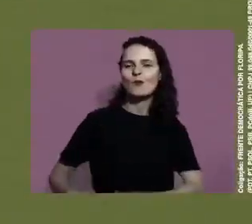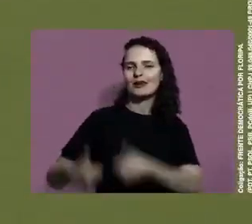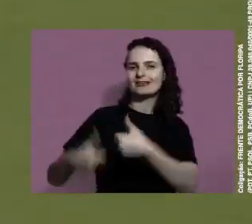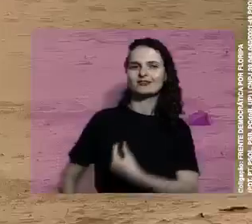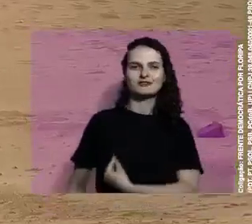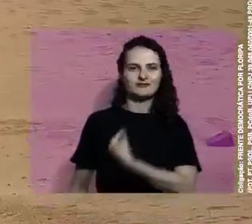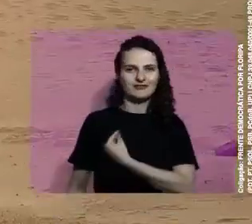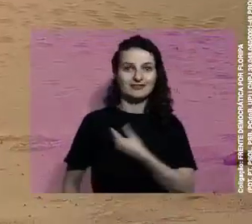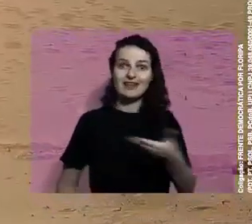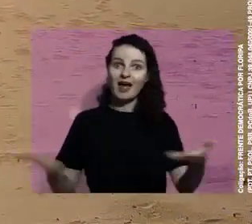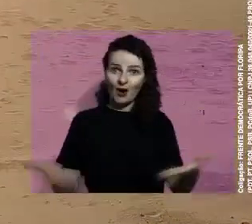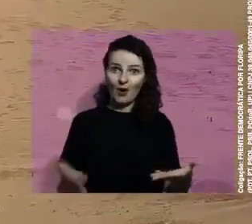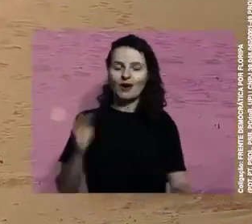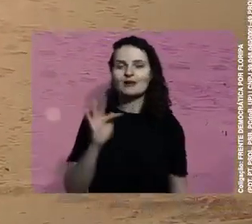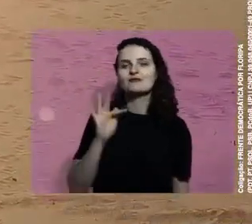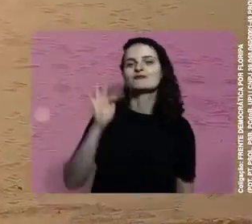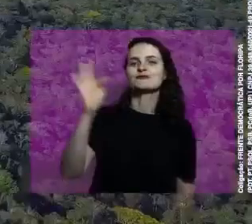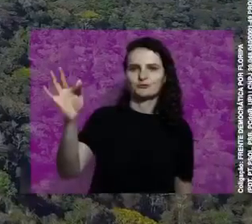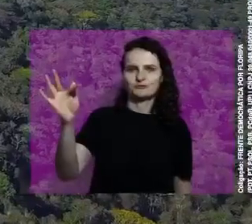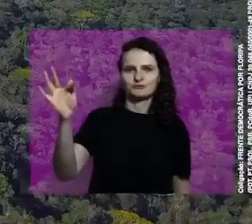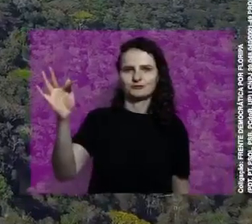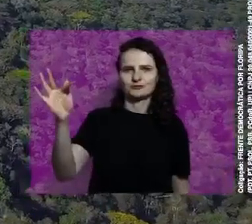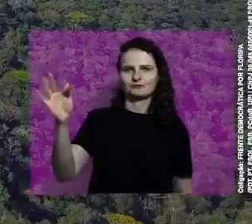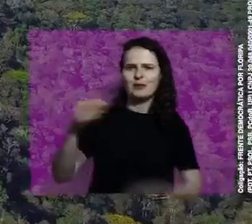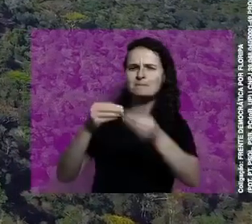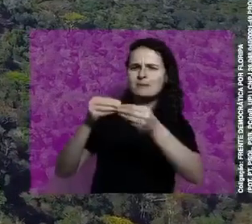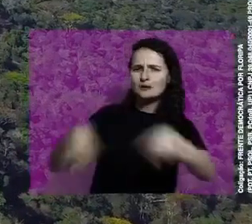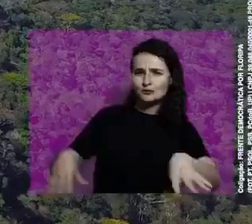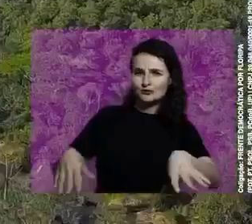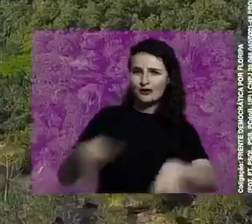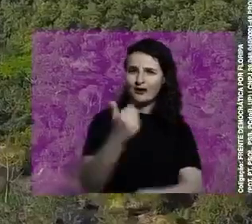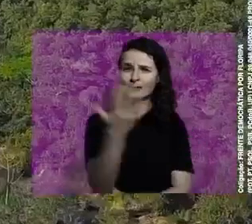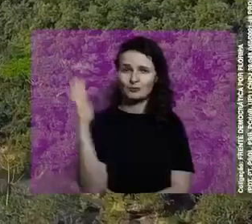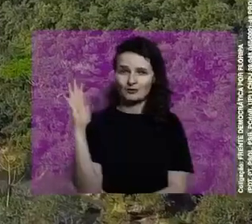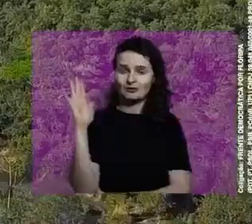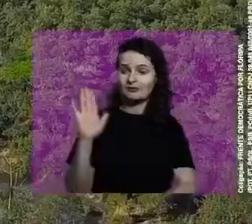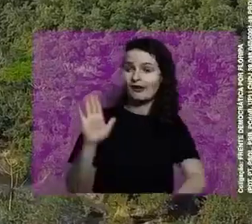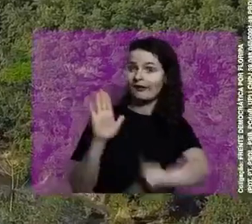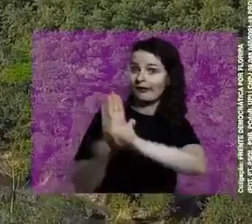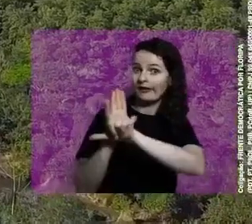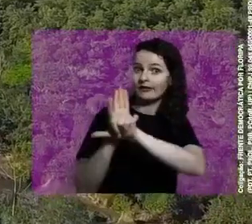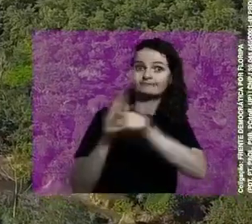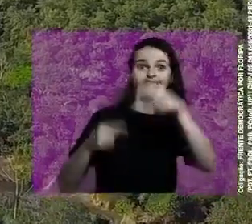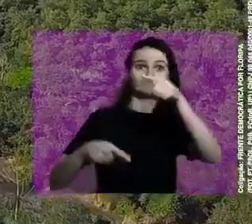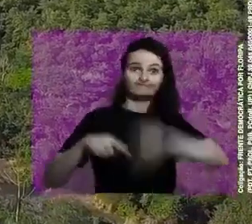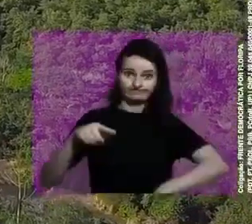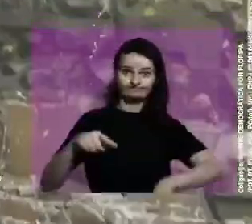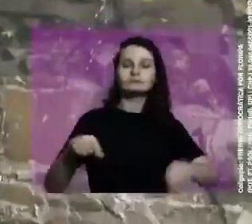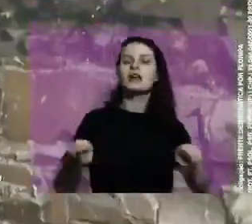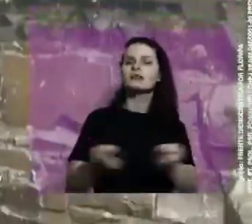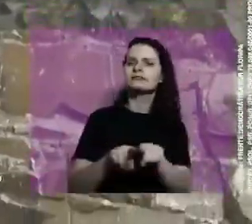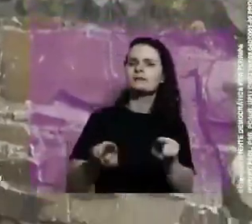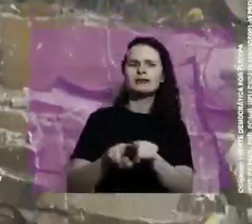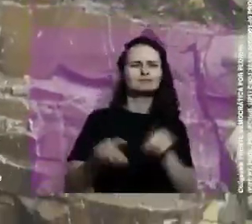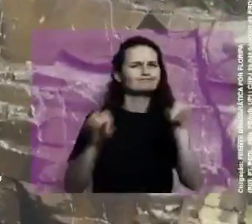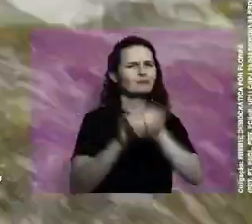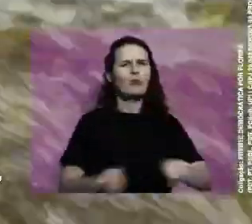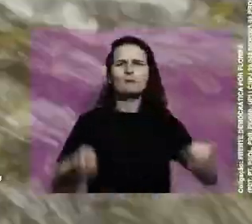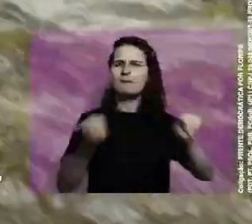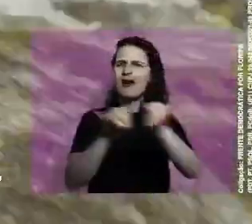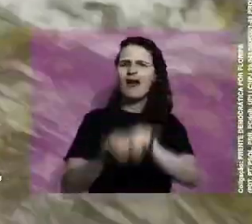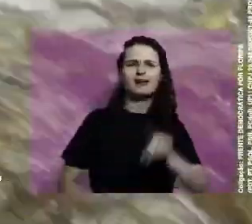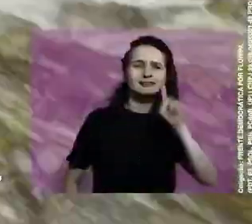qualidade de vida, hoje e no futuro. Agredir a mãe natureza, além de um crime, é uma tolice. Ameaça a vida das pessoas,